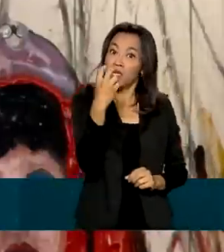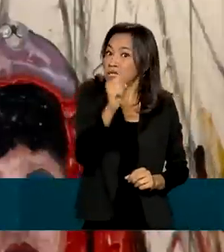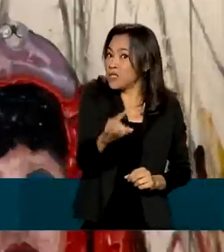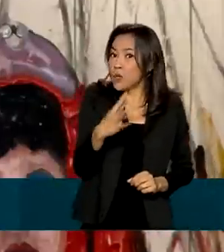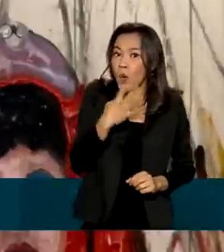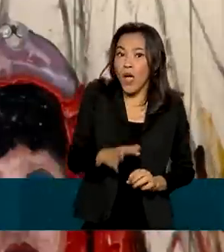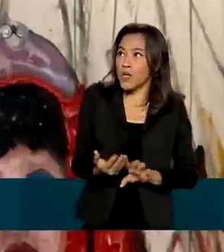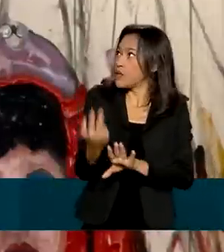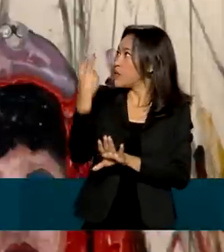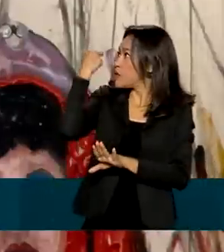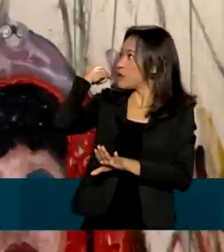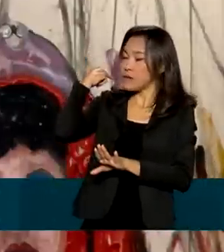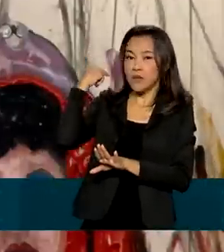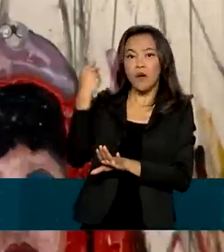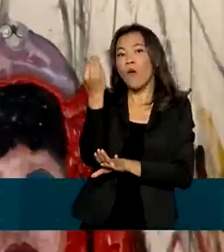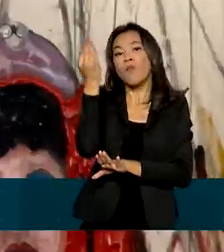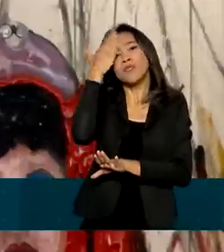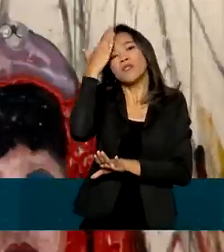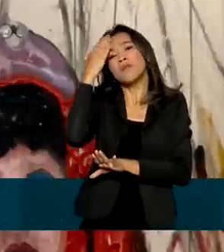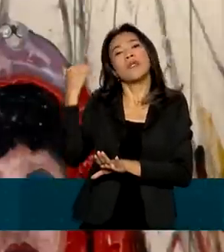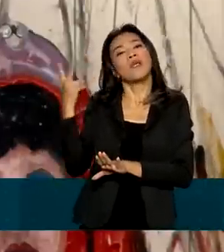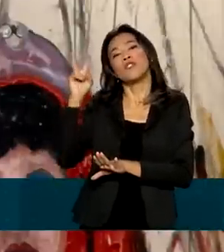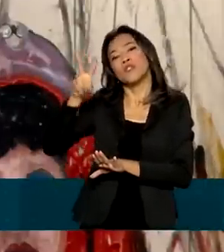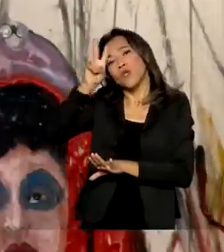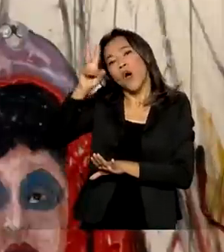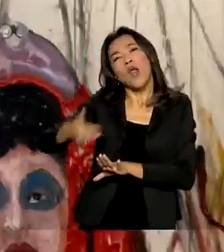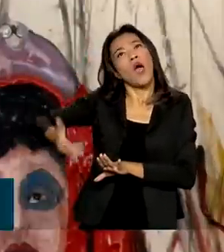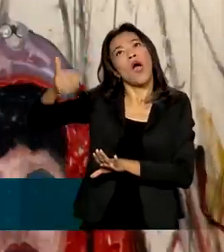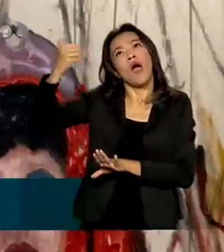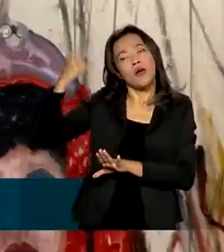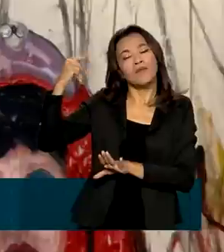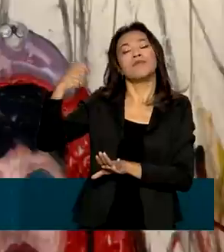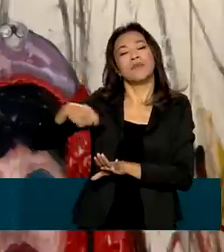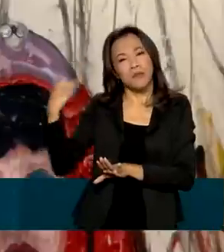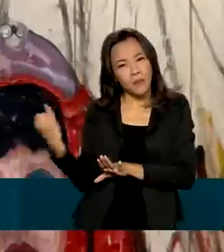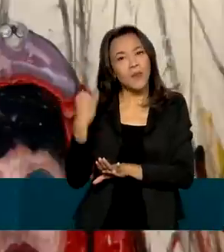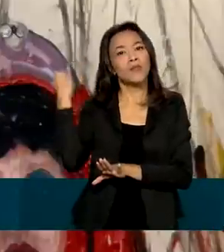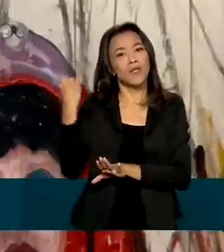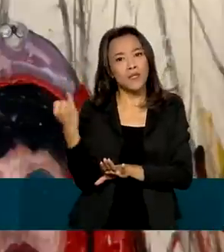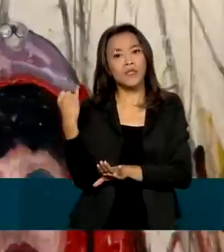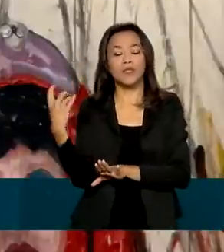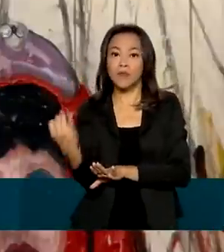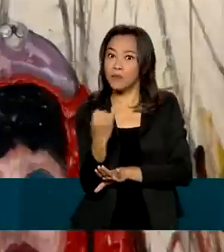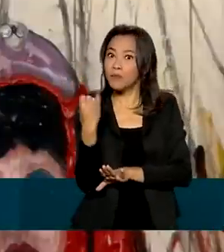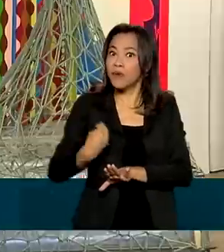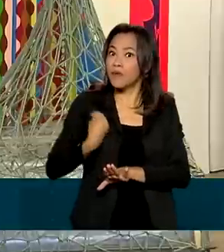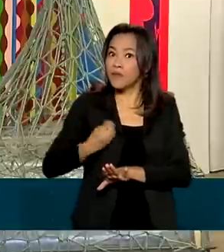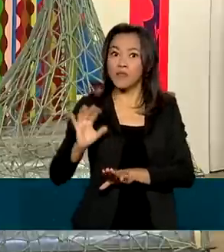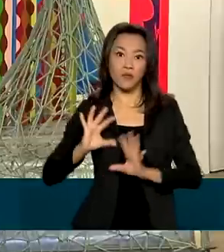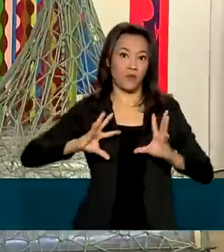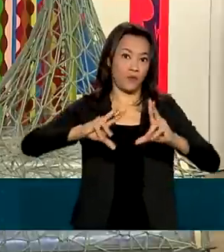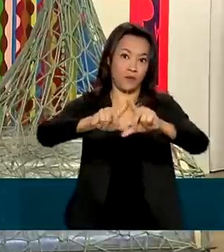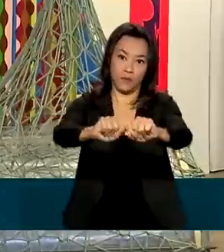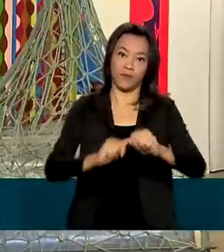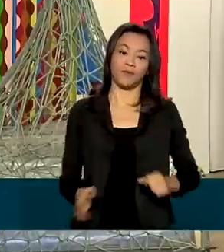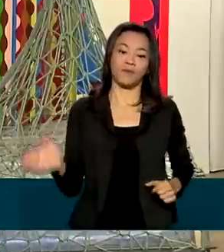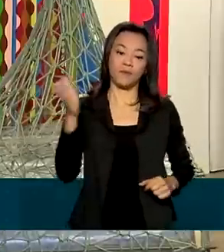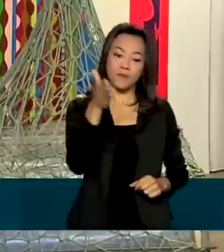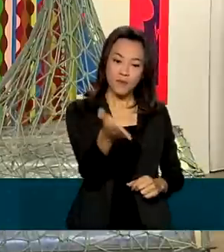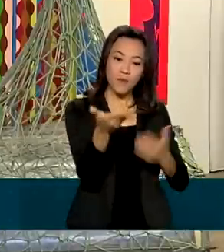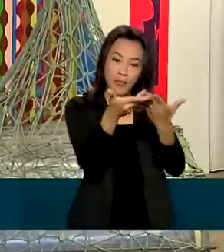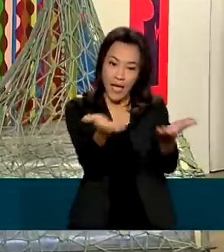o nosso passado, a gente não sabe da nossa história, a gente não sabe das nossas origens, então é uma coisa essencial para a vida de todo mundo. A exposição